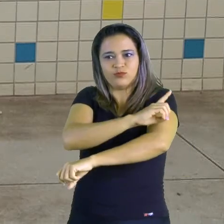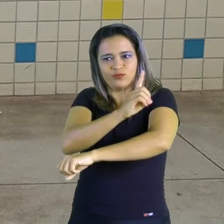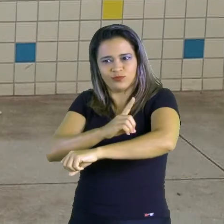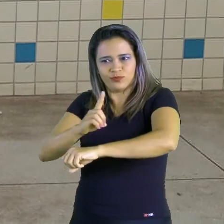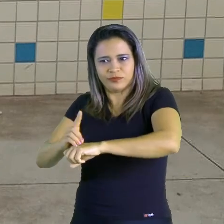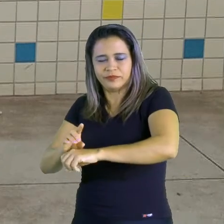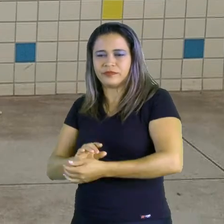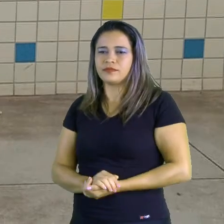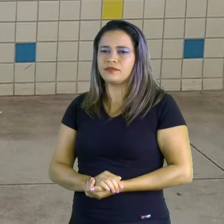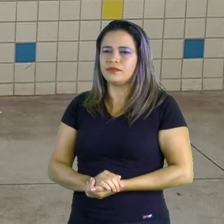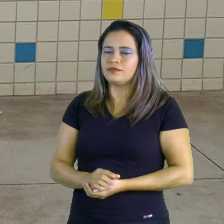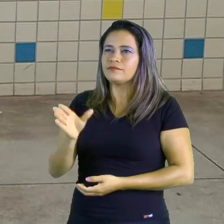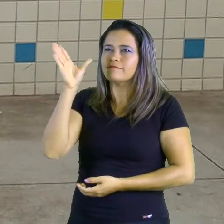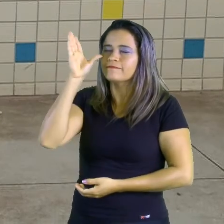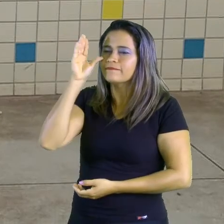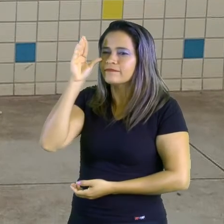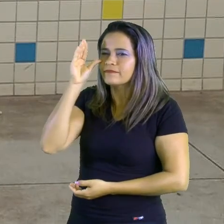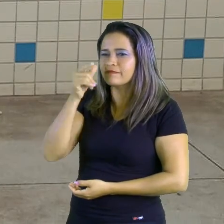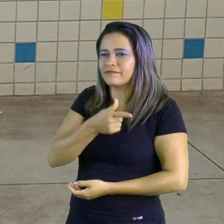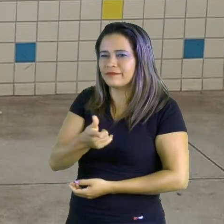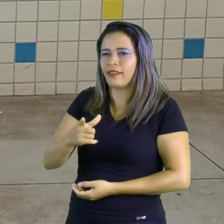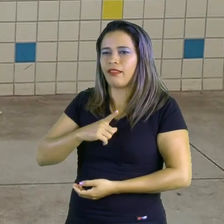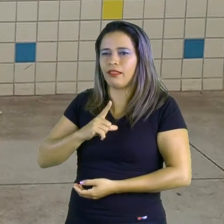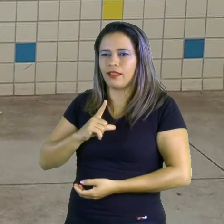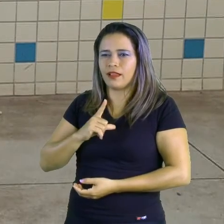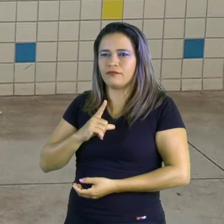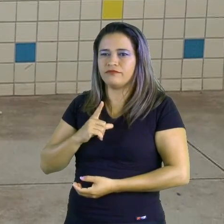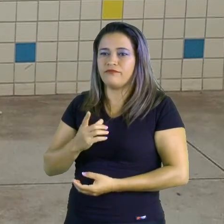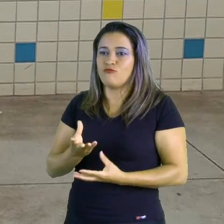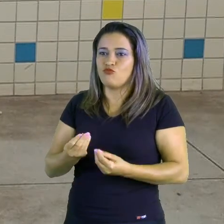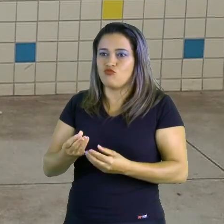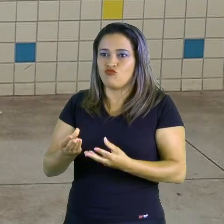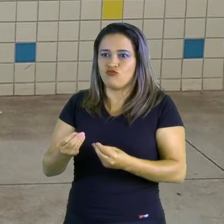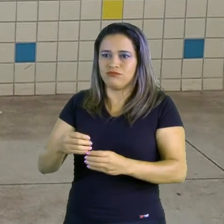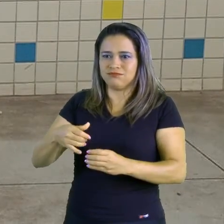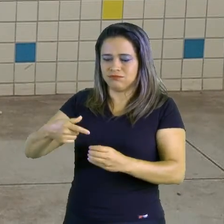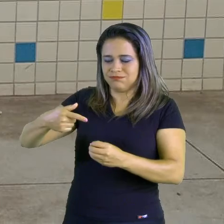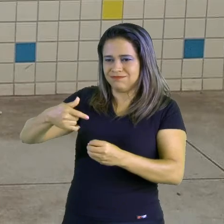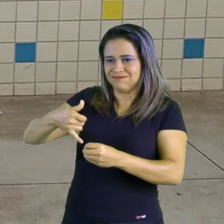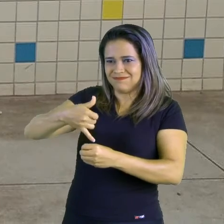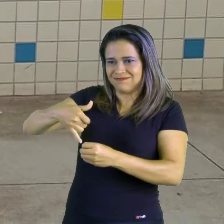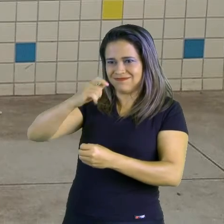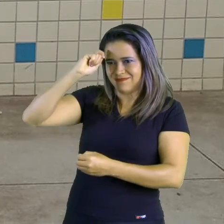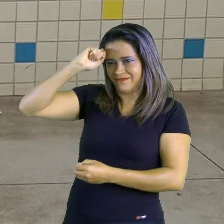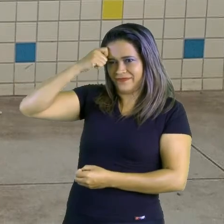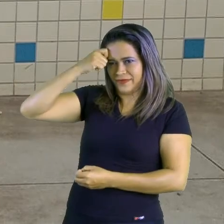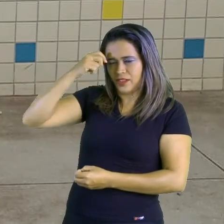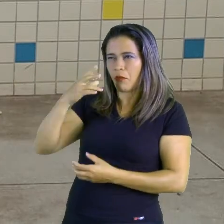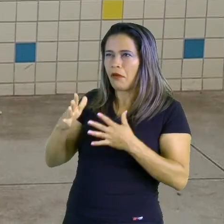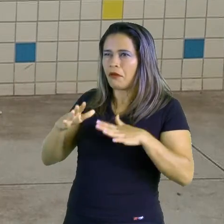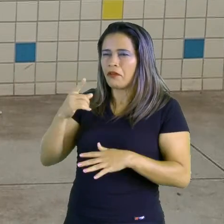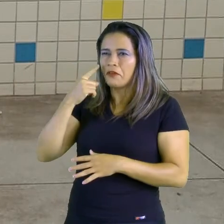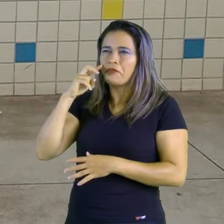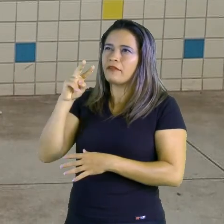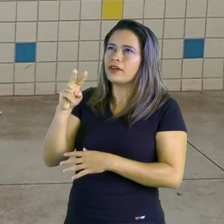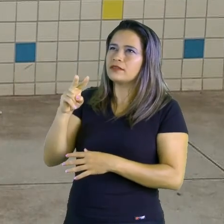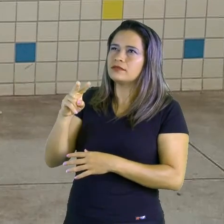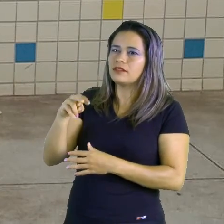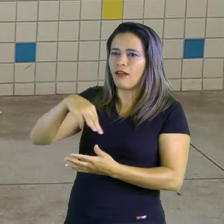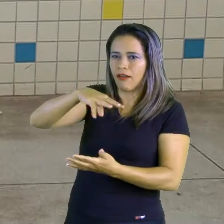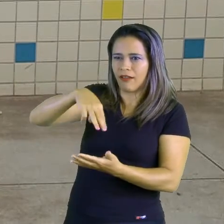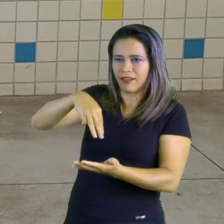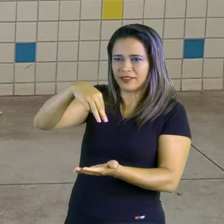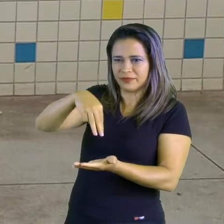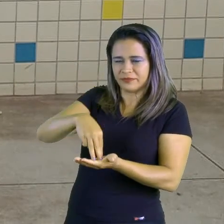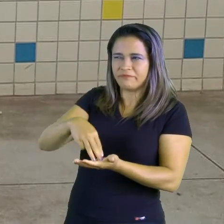curiosidade dessa região é a concentração de jazidas de petróleo. Então, quase sempre, quando a gente vai ouvir falar sobre o Oriente Médio, a gente